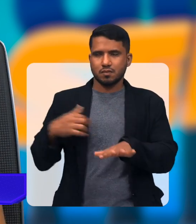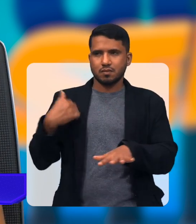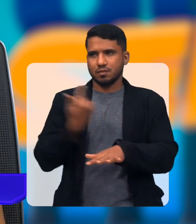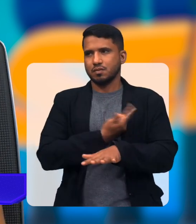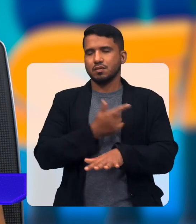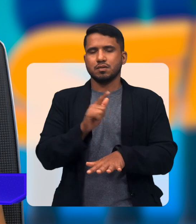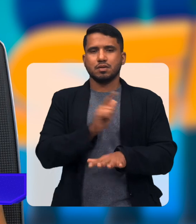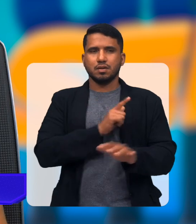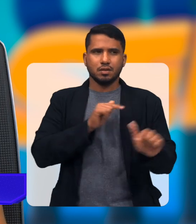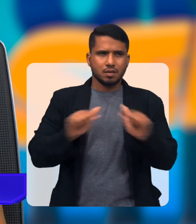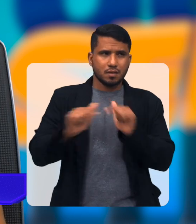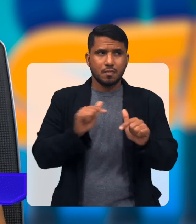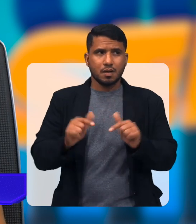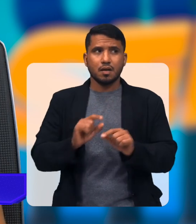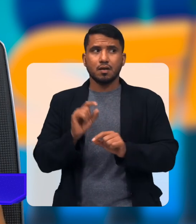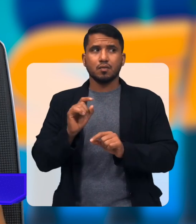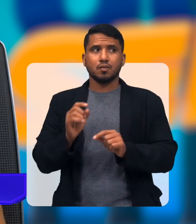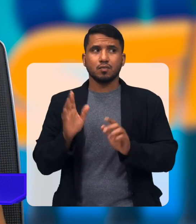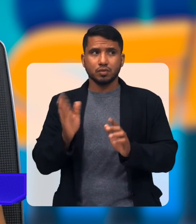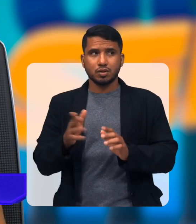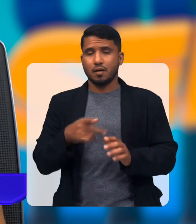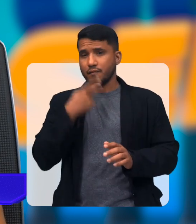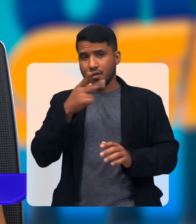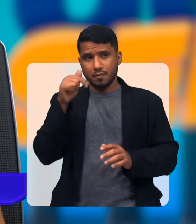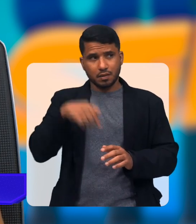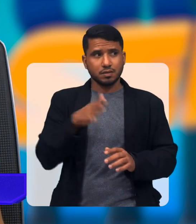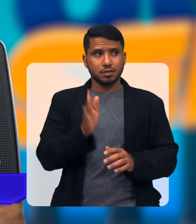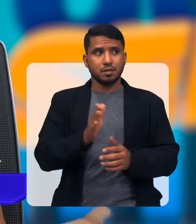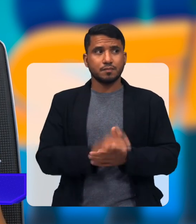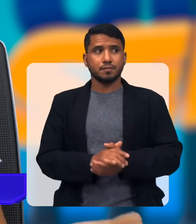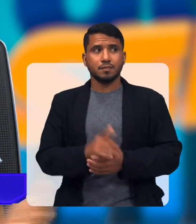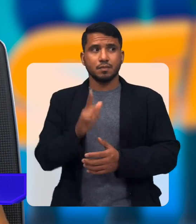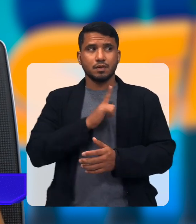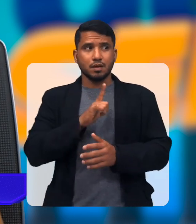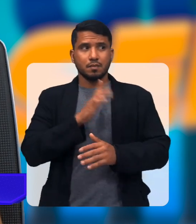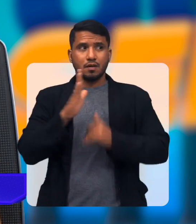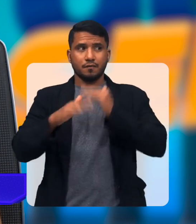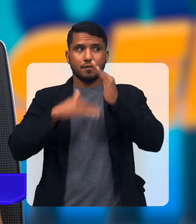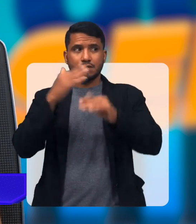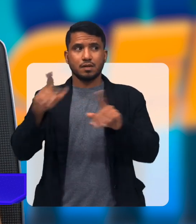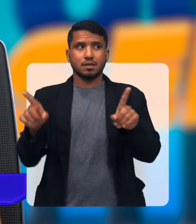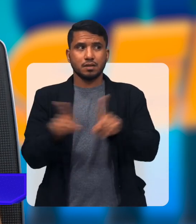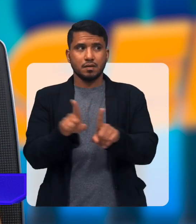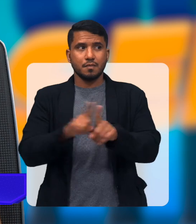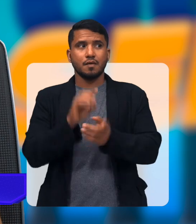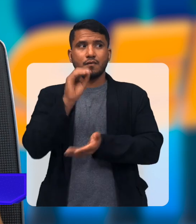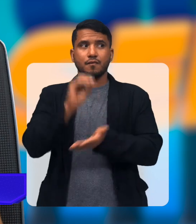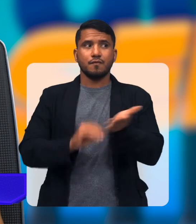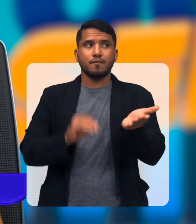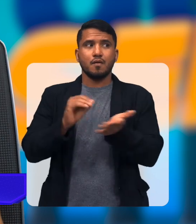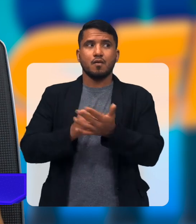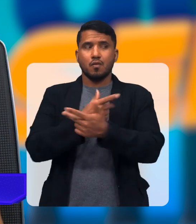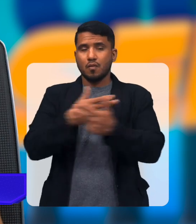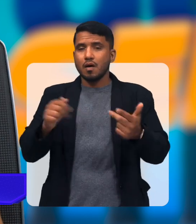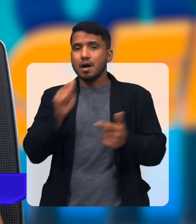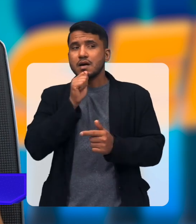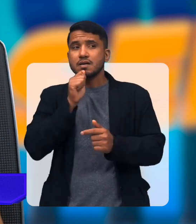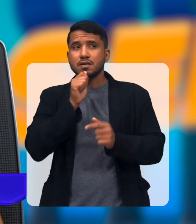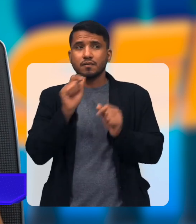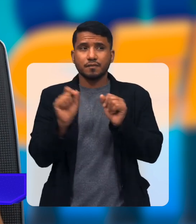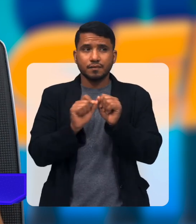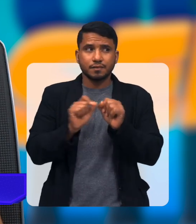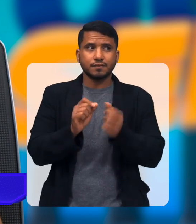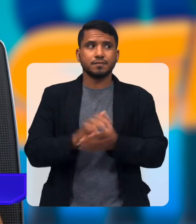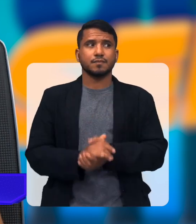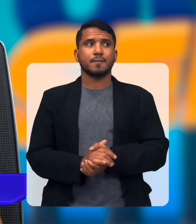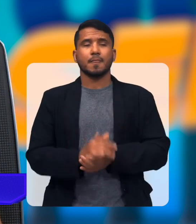desejar, né A inclusão Nós temos trabalhado muito, como nós já colocamos Temos avançado, mas